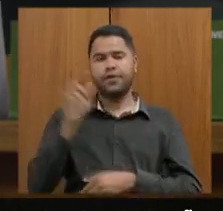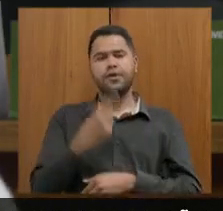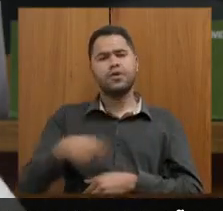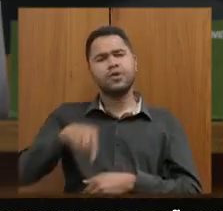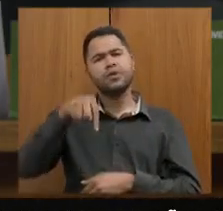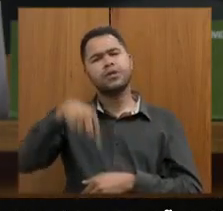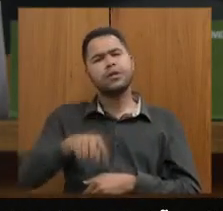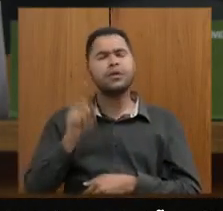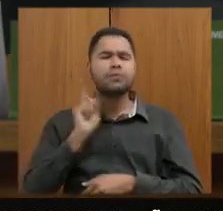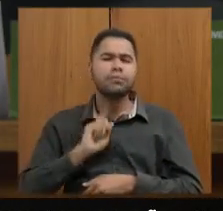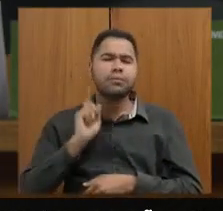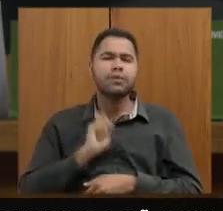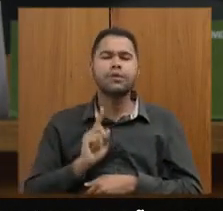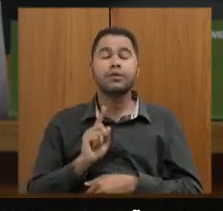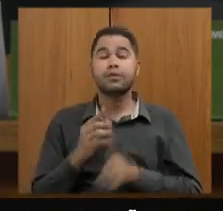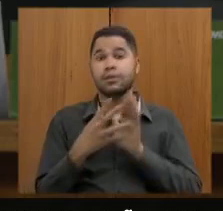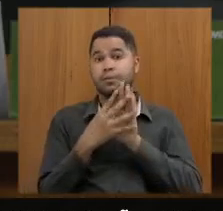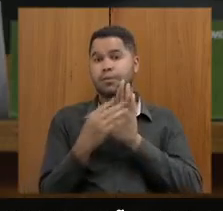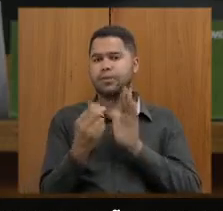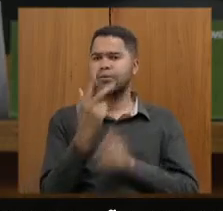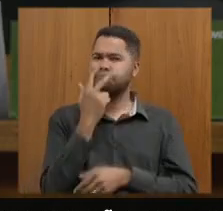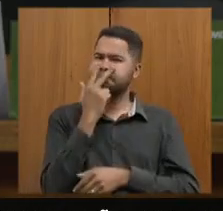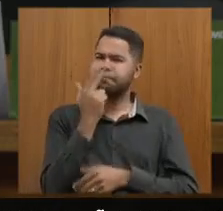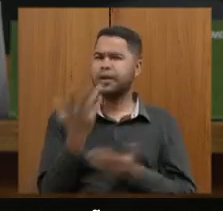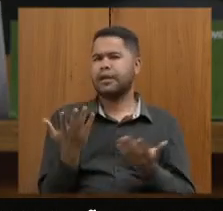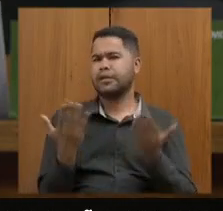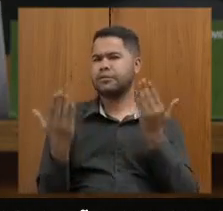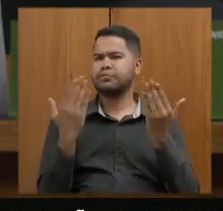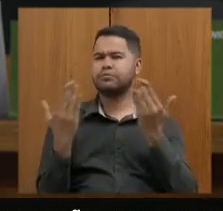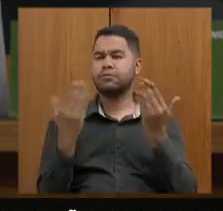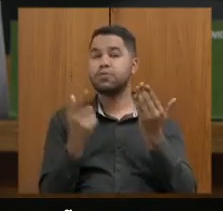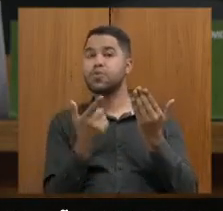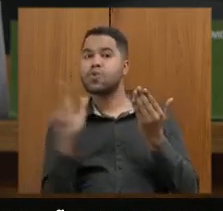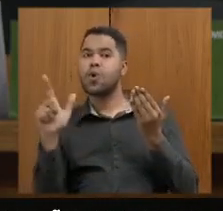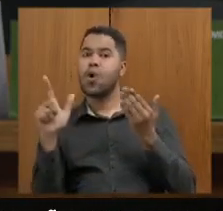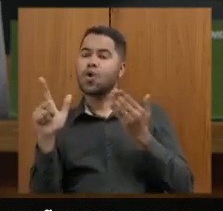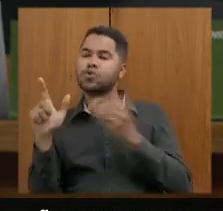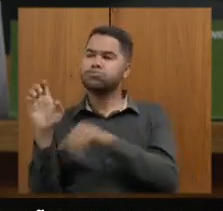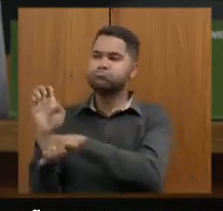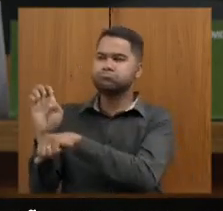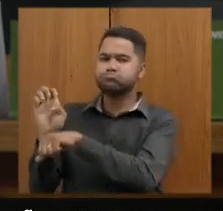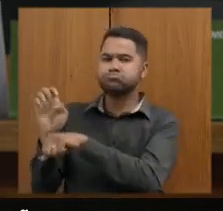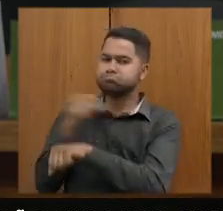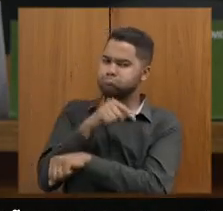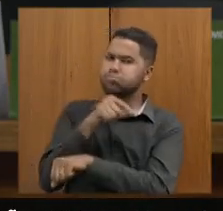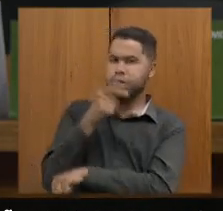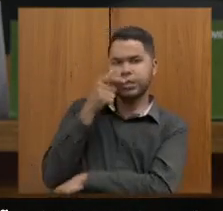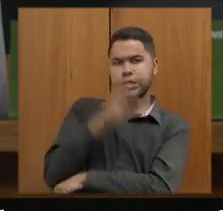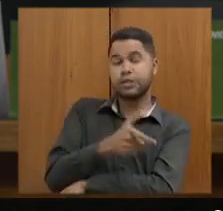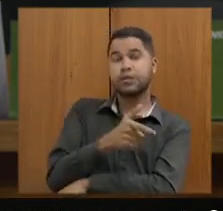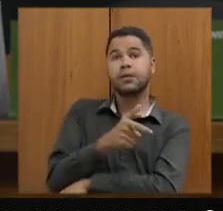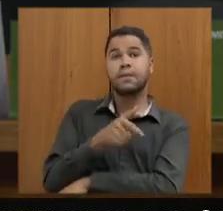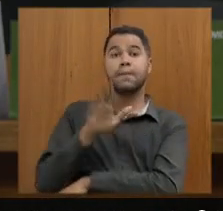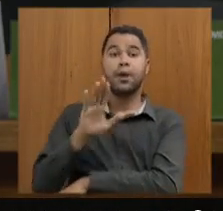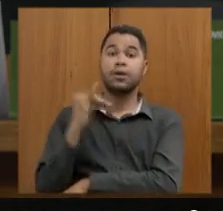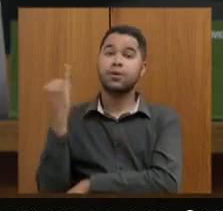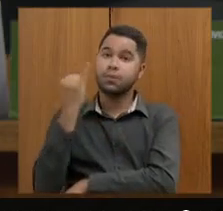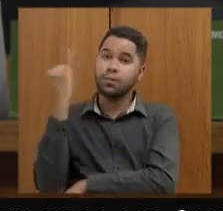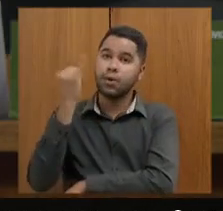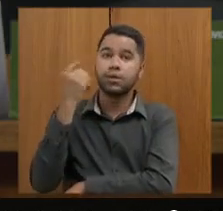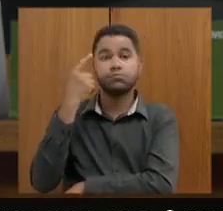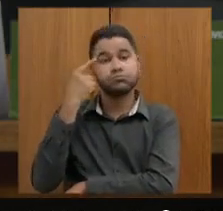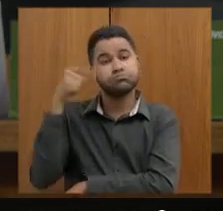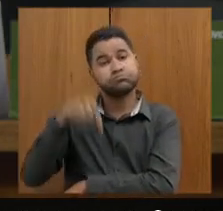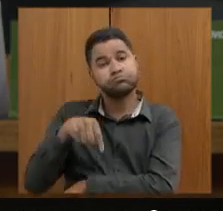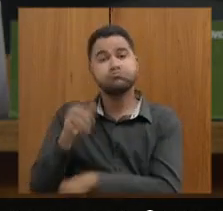temos em Minas Gerais um modelo que me pareceu comparativamente aos outros estados um modelo bem interessante mas vai ser muito importante contar com essa